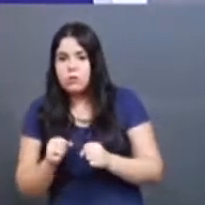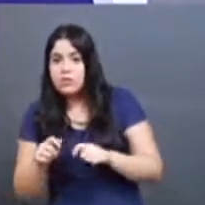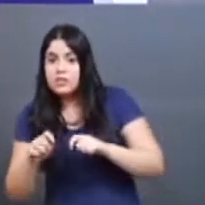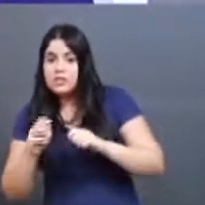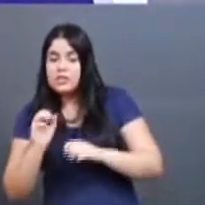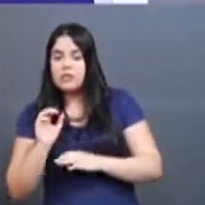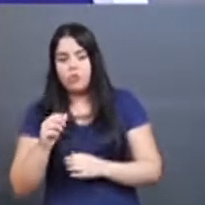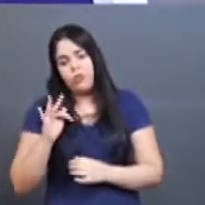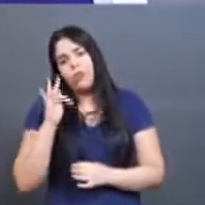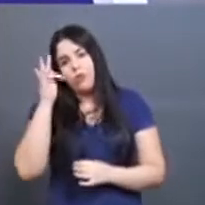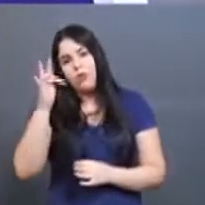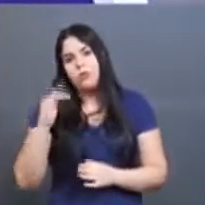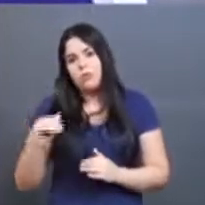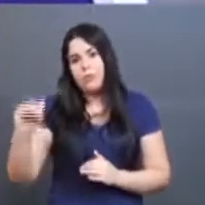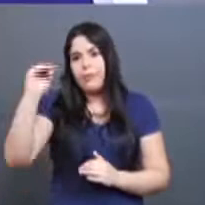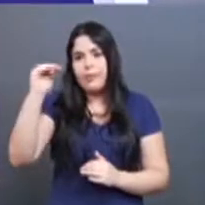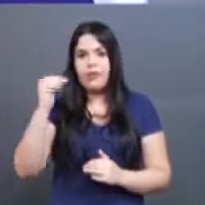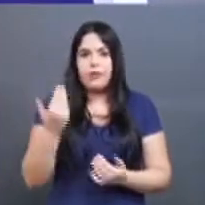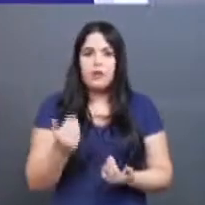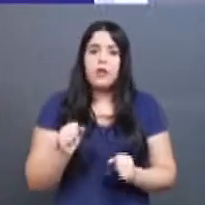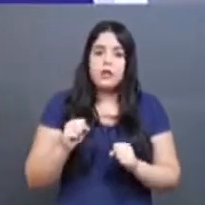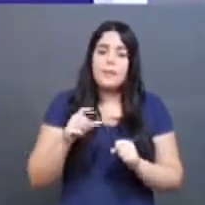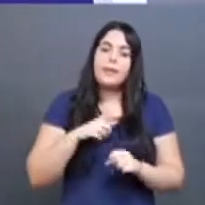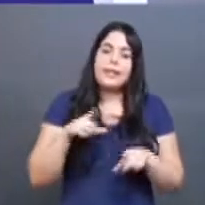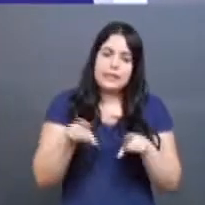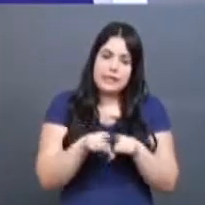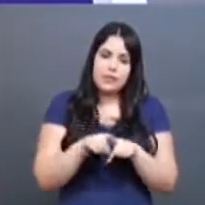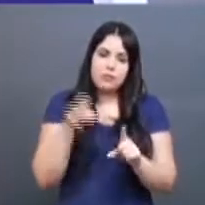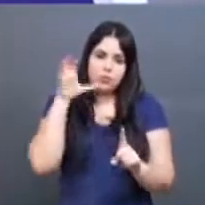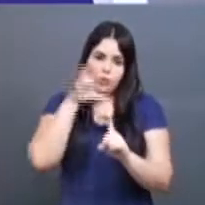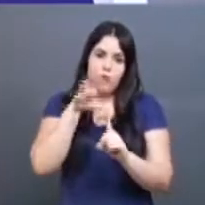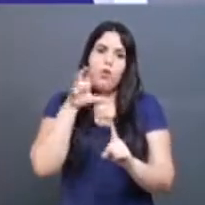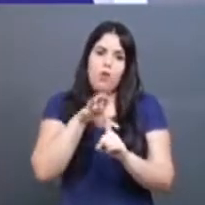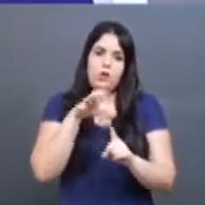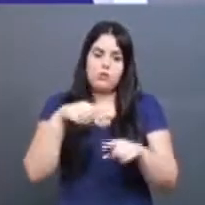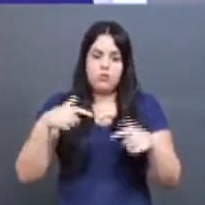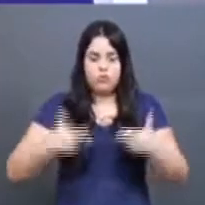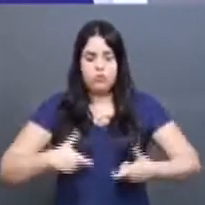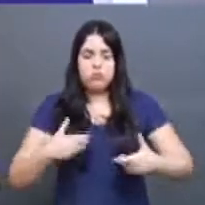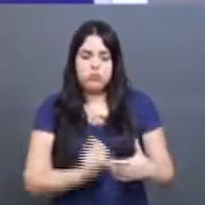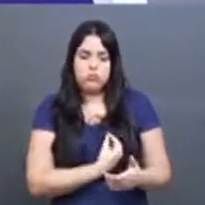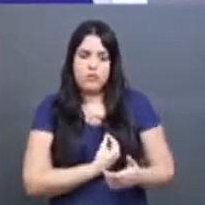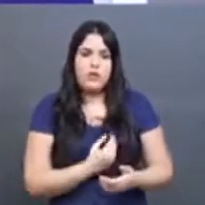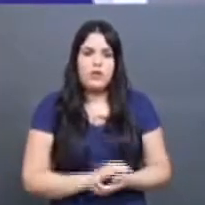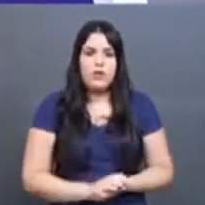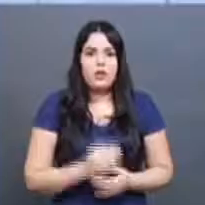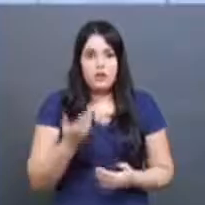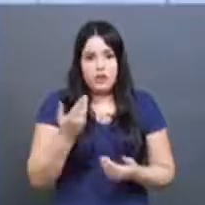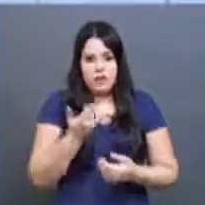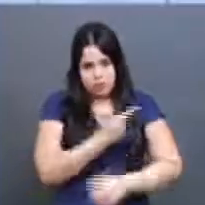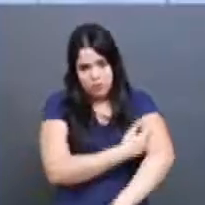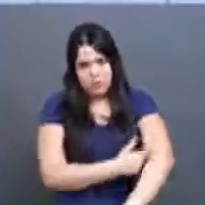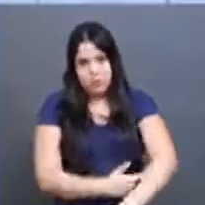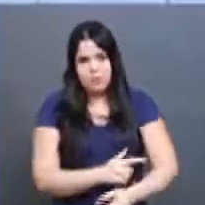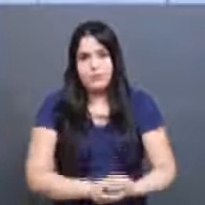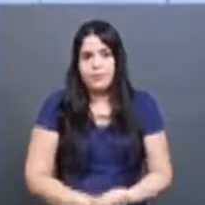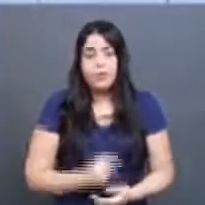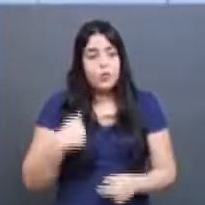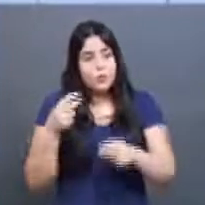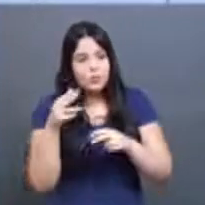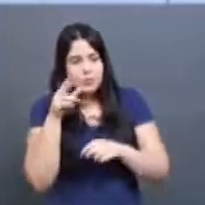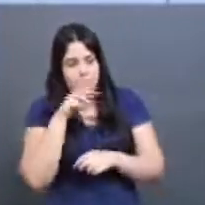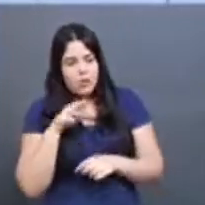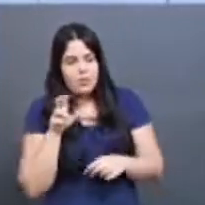também sofrem influências do meio, onde eles vivem através da educação. E muitas vezes o a gente observa é que esse agressor, essa criança,